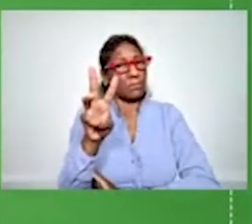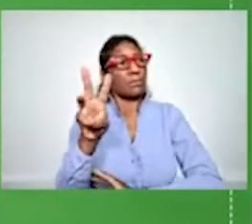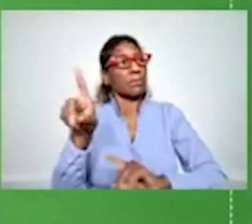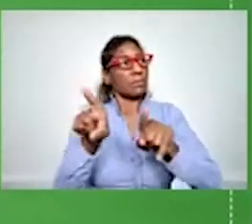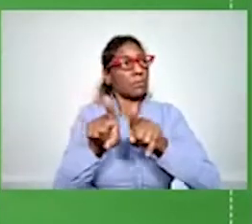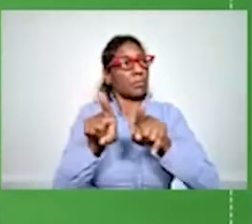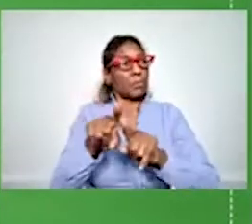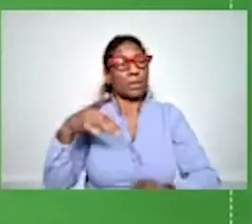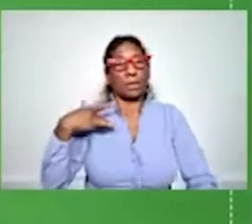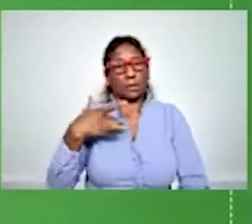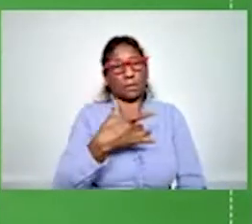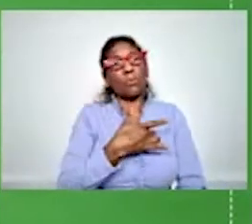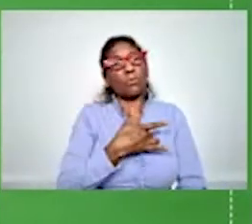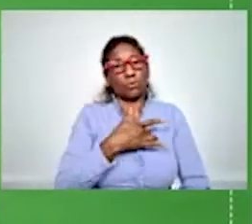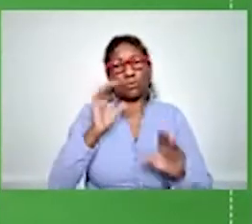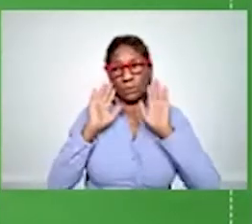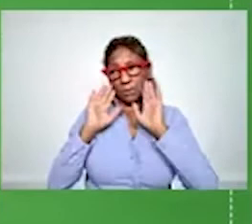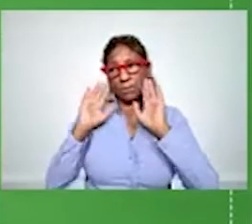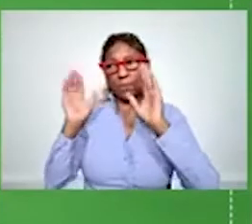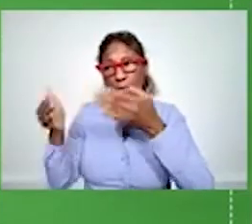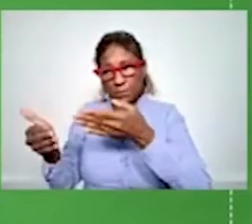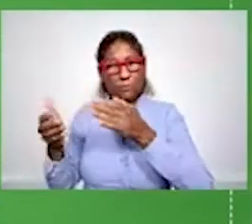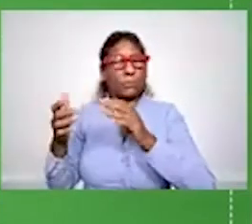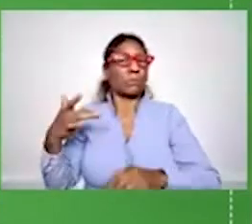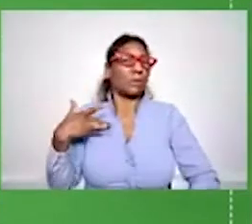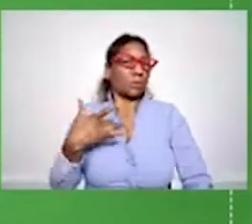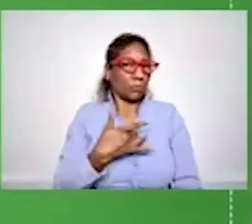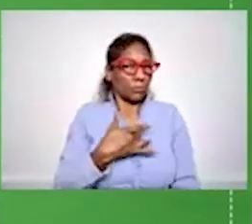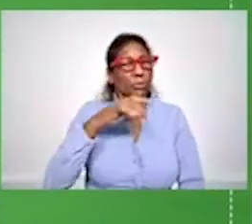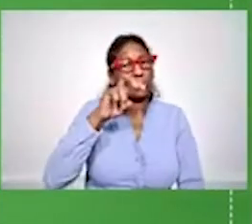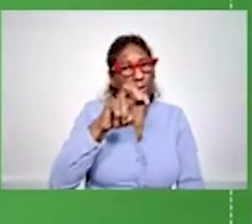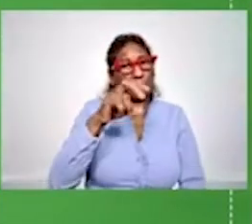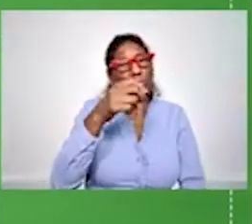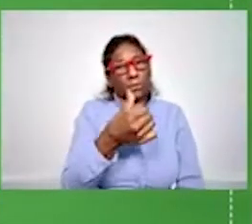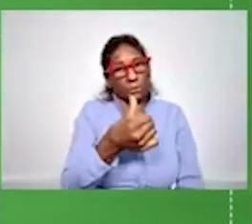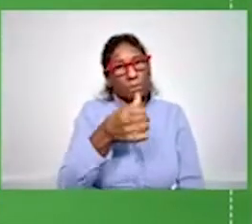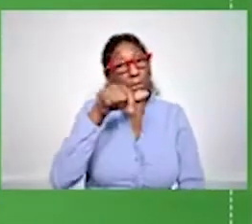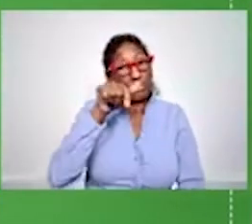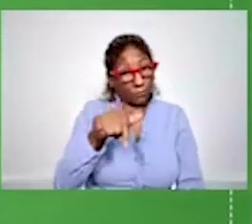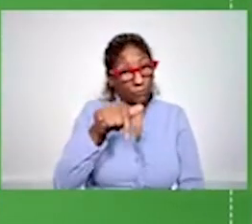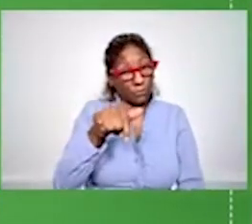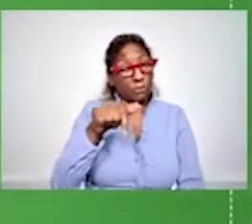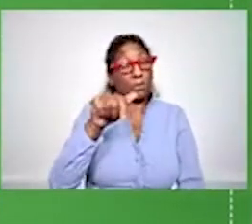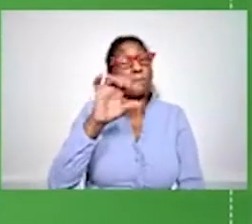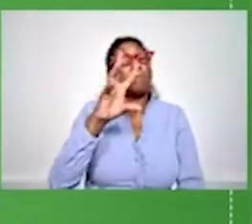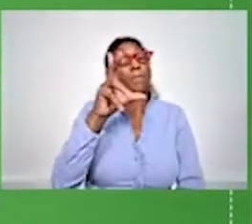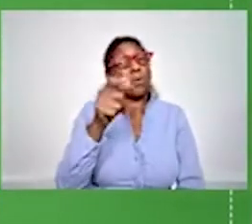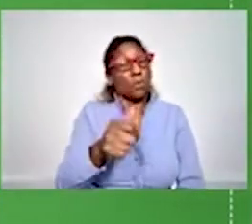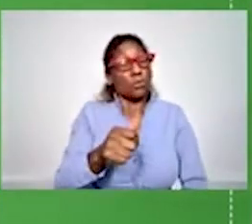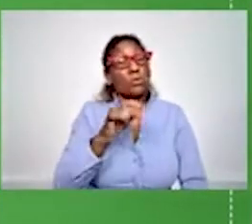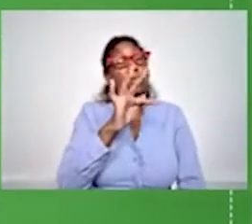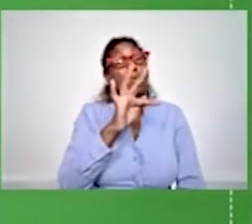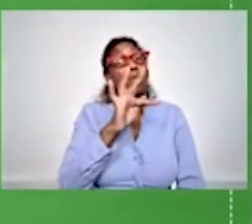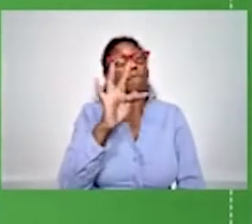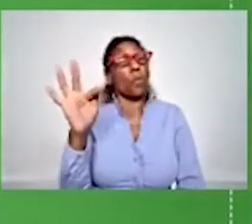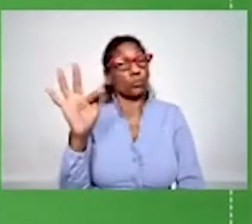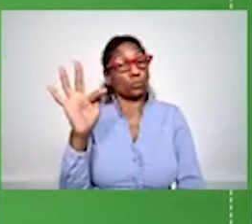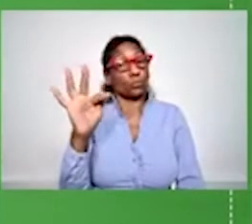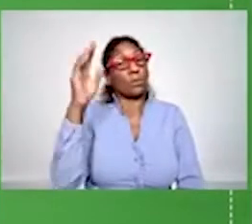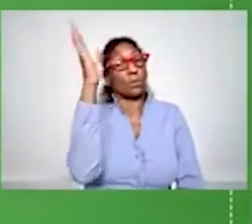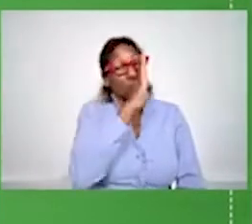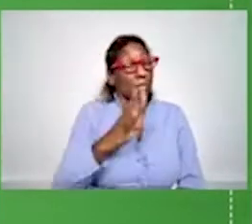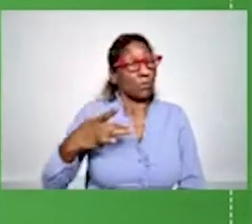que foram na saúde também, todos foram na saúde, e 567 milhões de reais do Fundo Nacional de Saúde. Então, esse é o